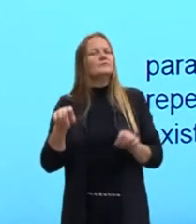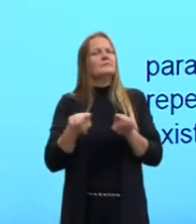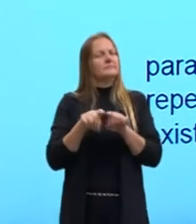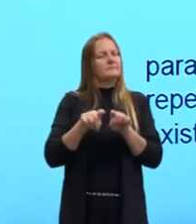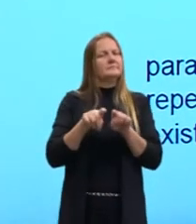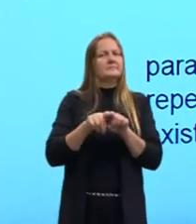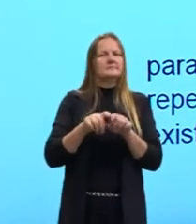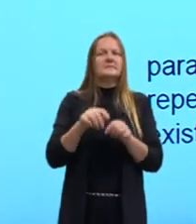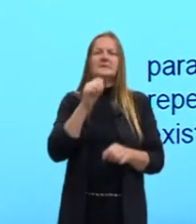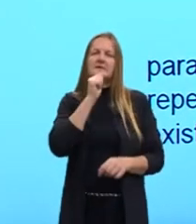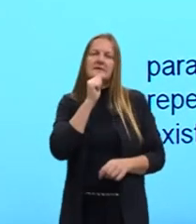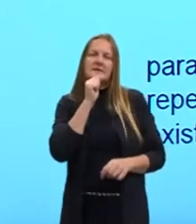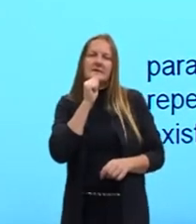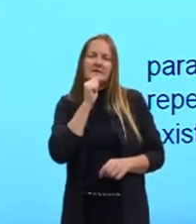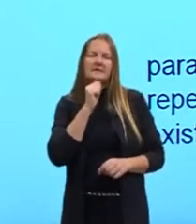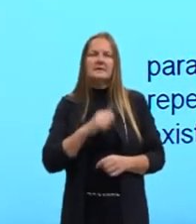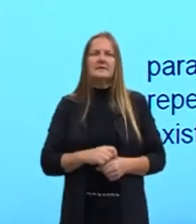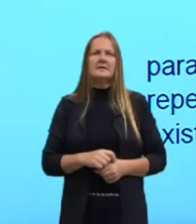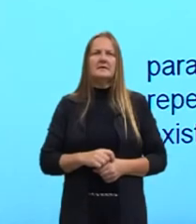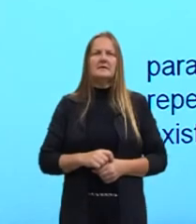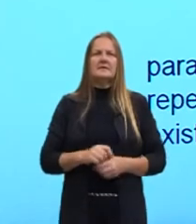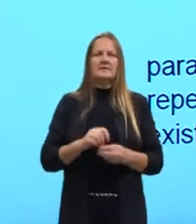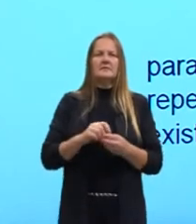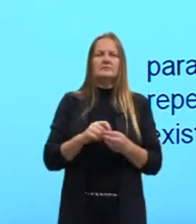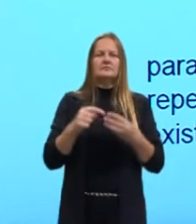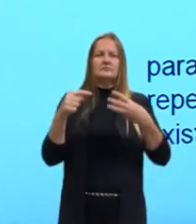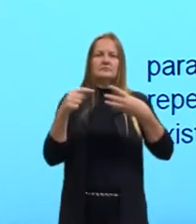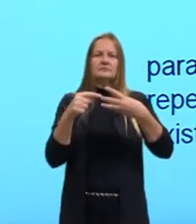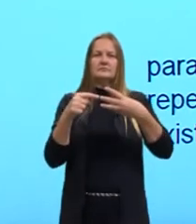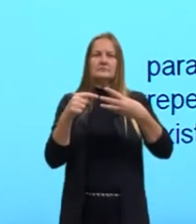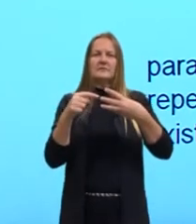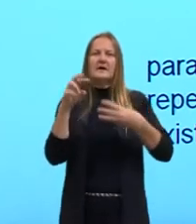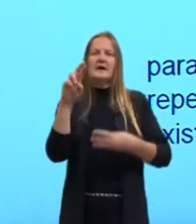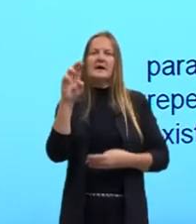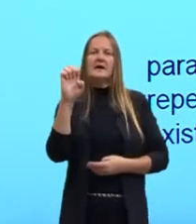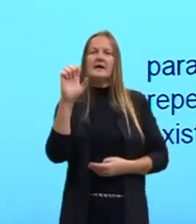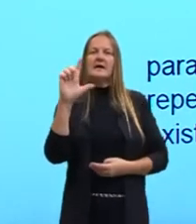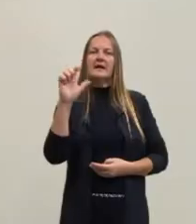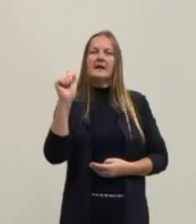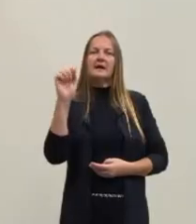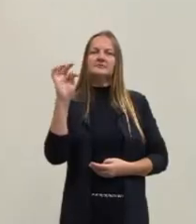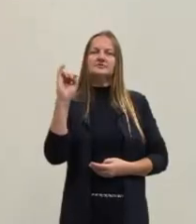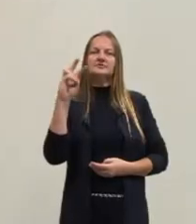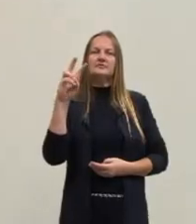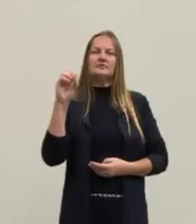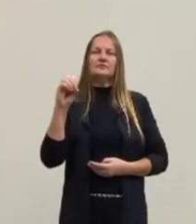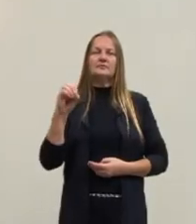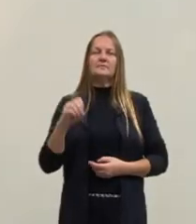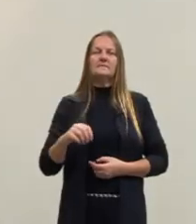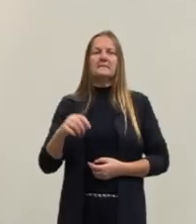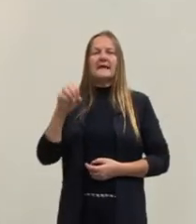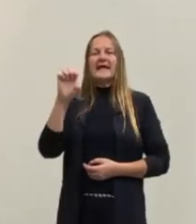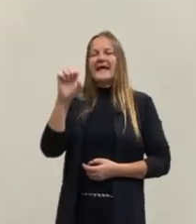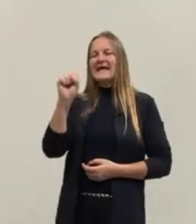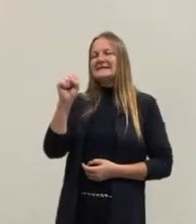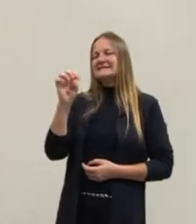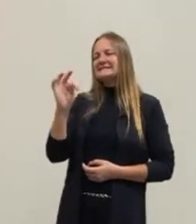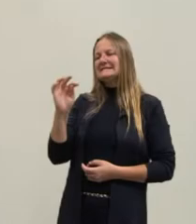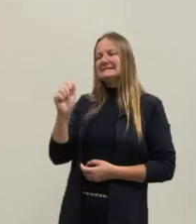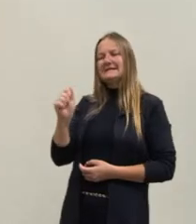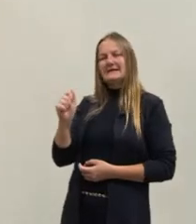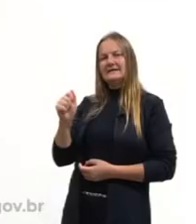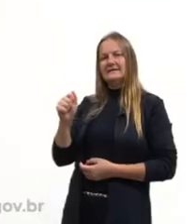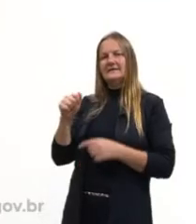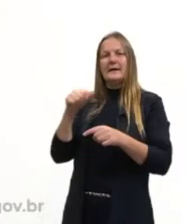também o pronome relativo que. Esta é a moça que eu havia falado.